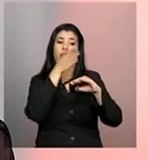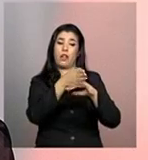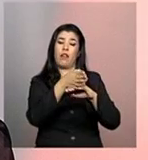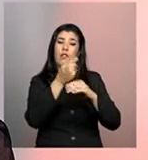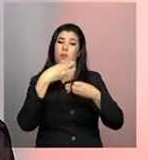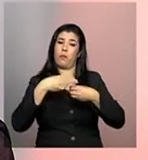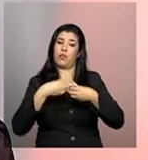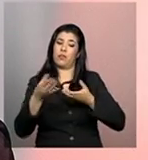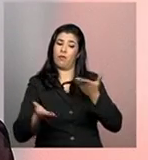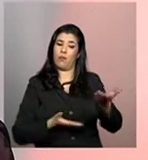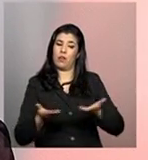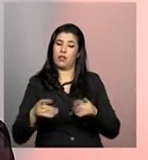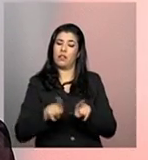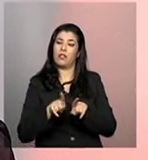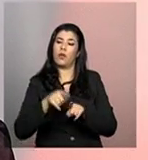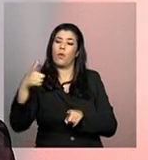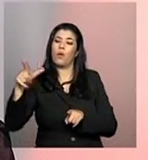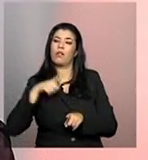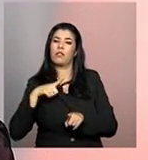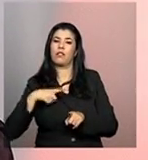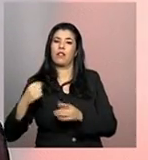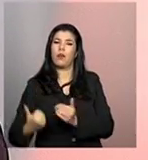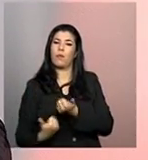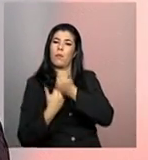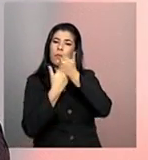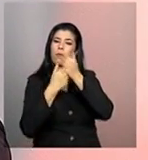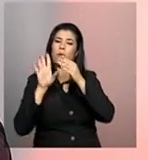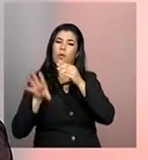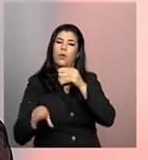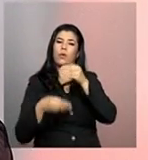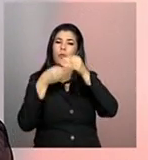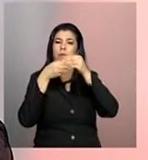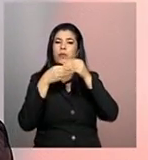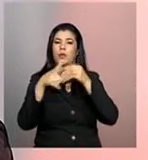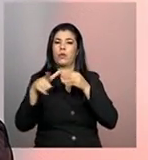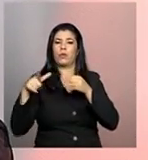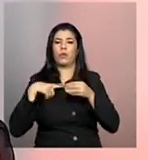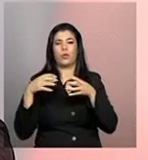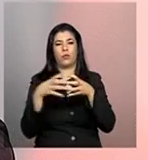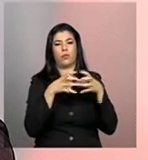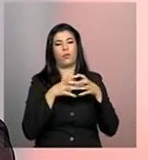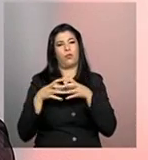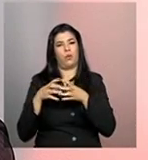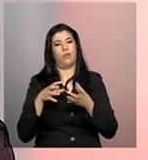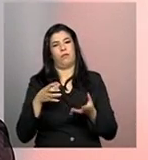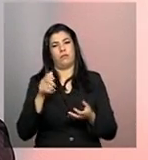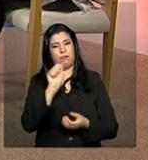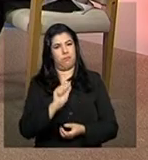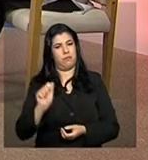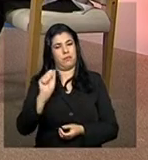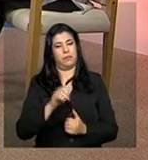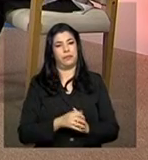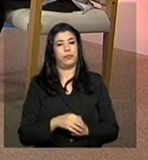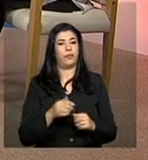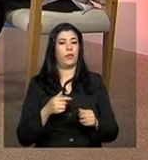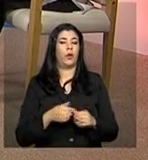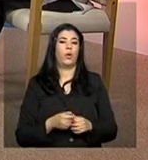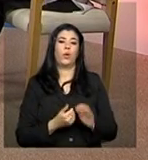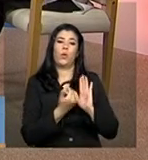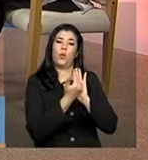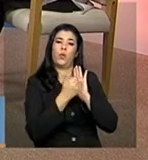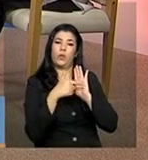e quais ele conta com a colaboração, com essa complementação das entidades. No segundo bloco, ele vai entrar